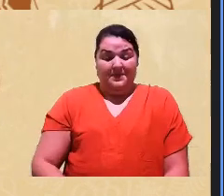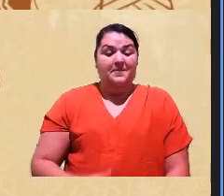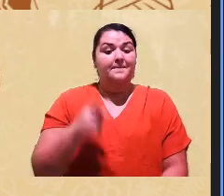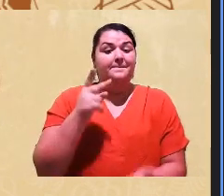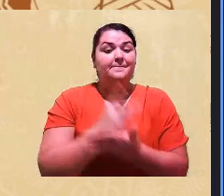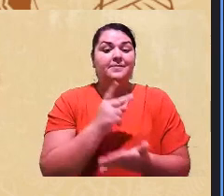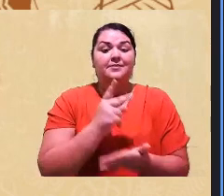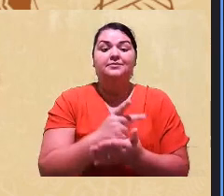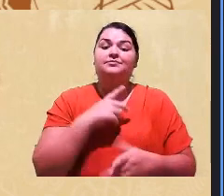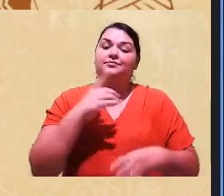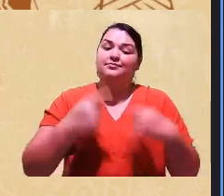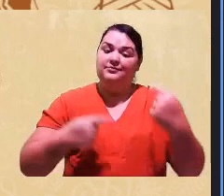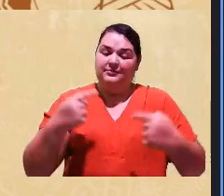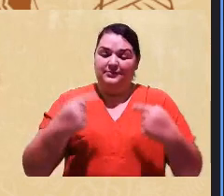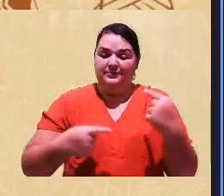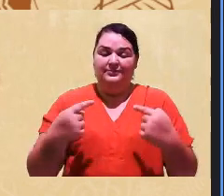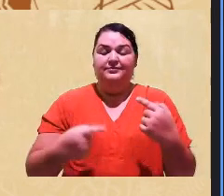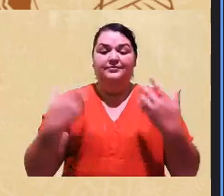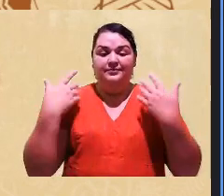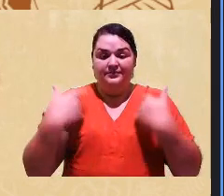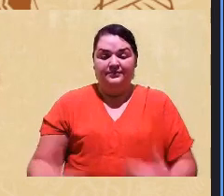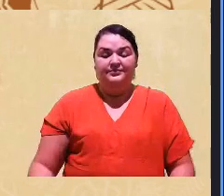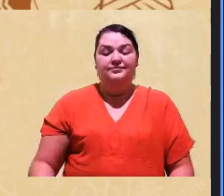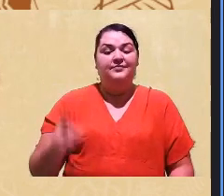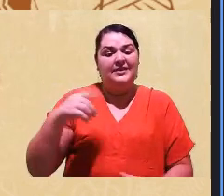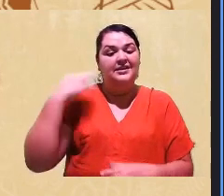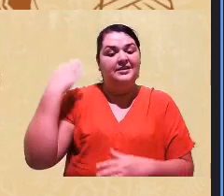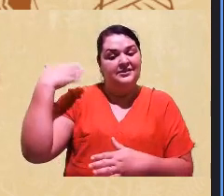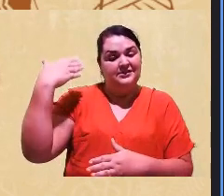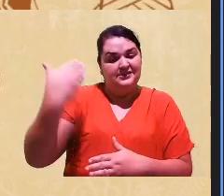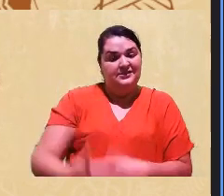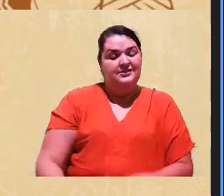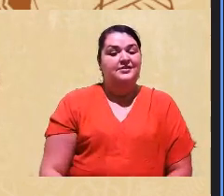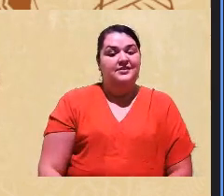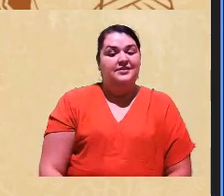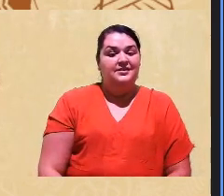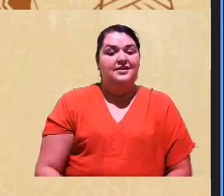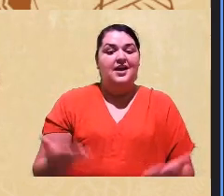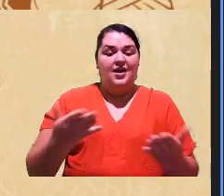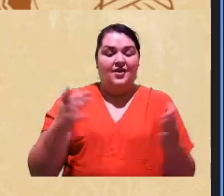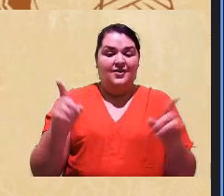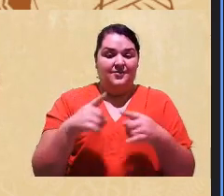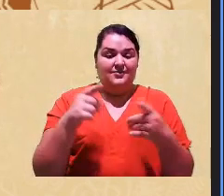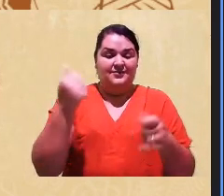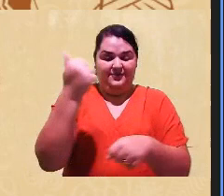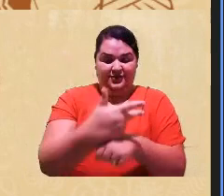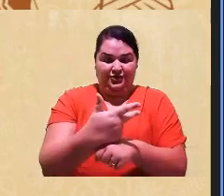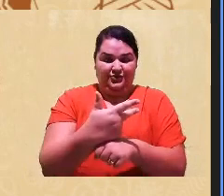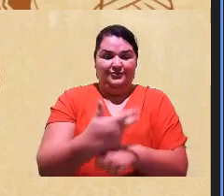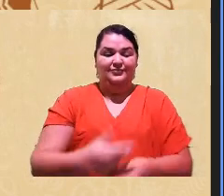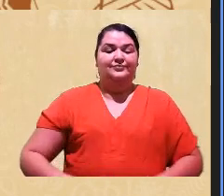política, meu corpo é ancestral. E agora eu vou pedir que passem o vídeo, por favor.